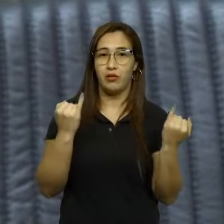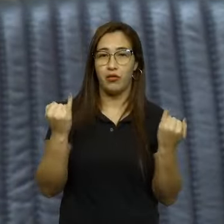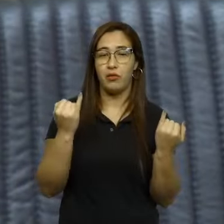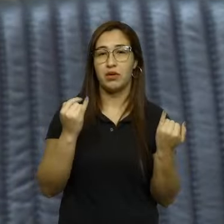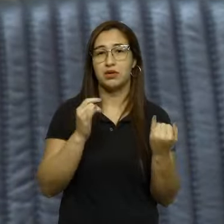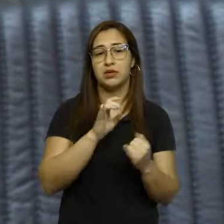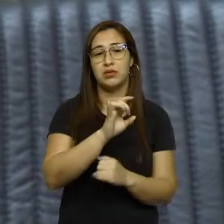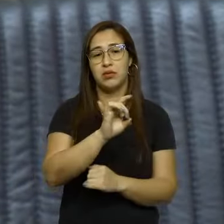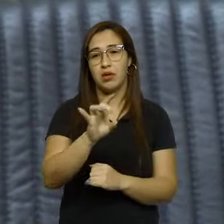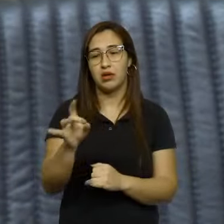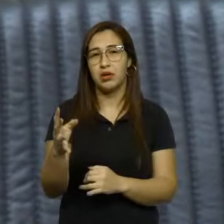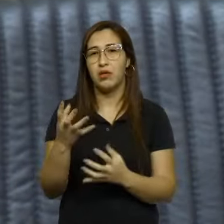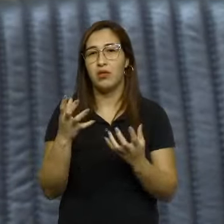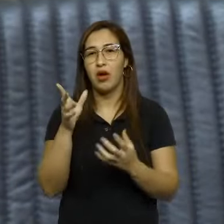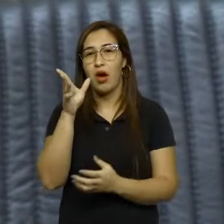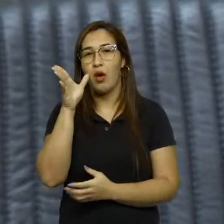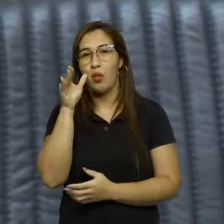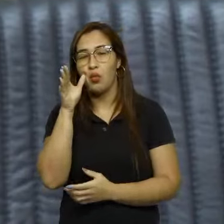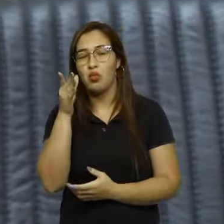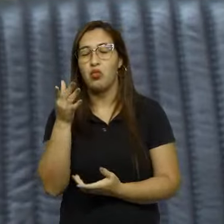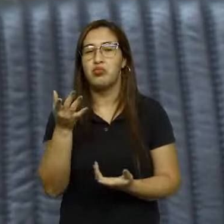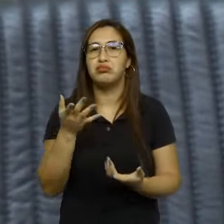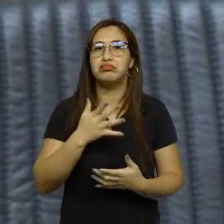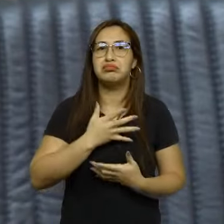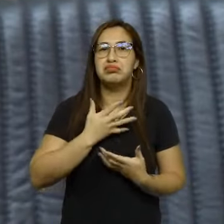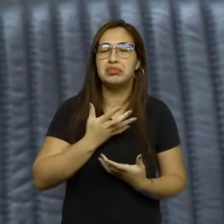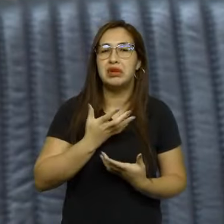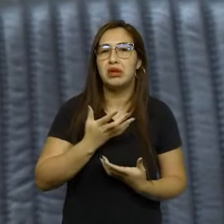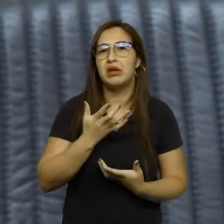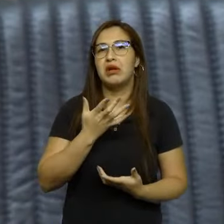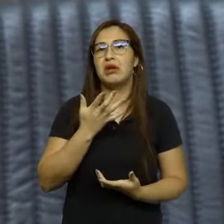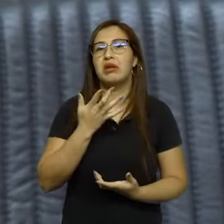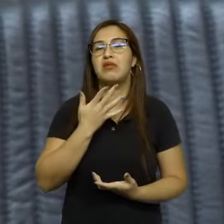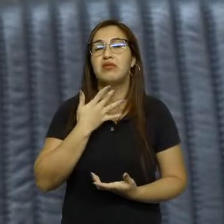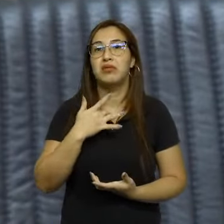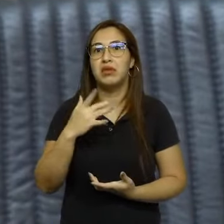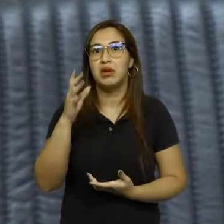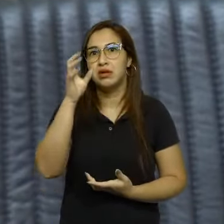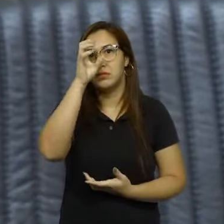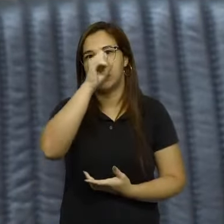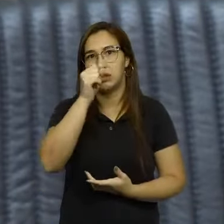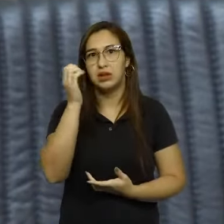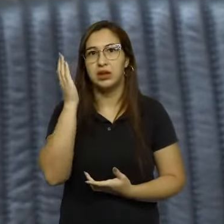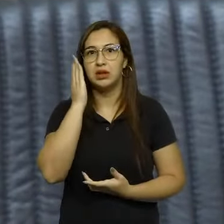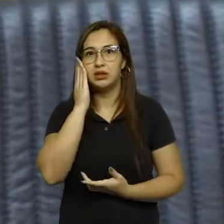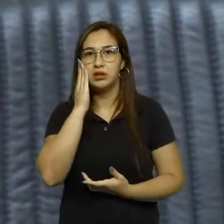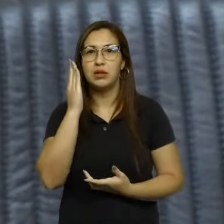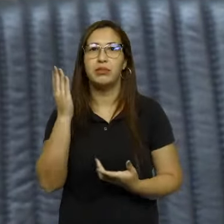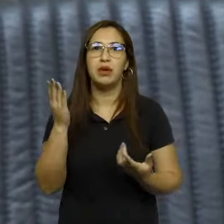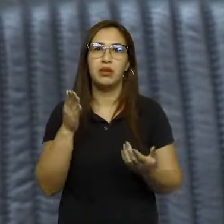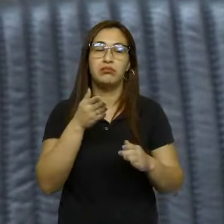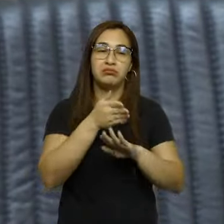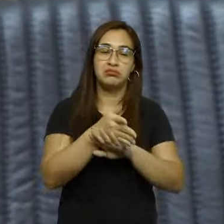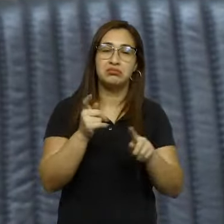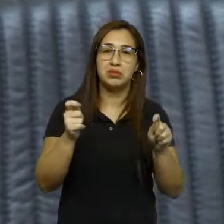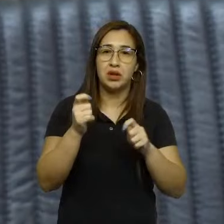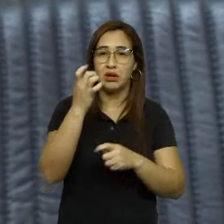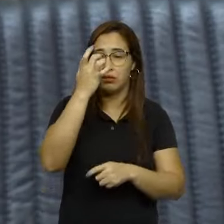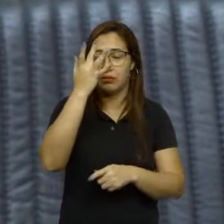coletivo, de interesse geral, produzido, seja pelo